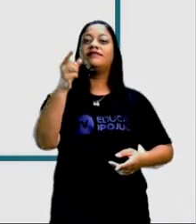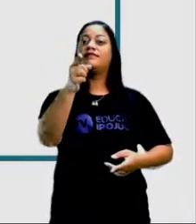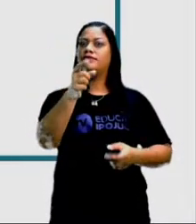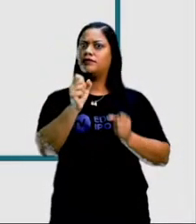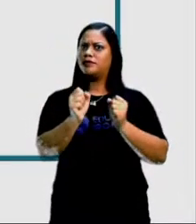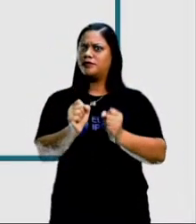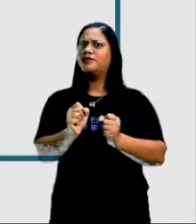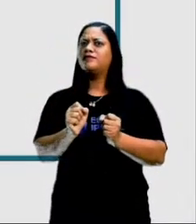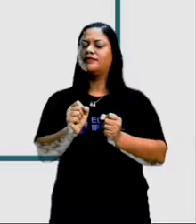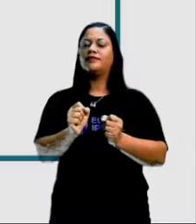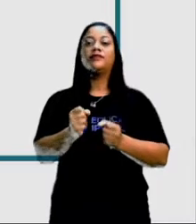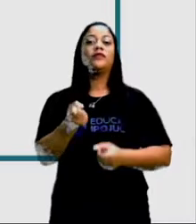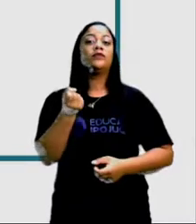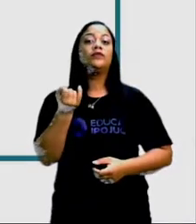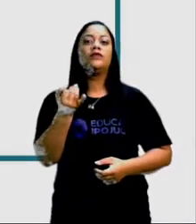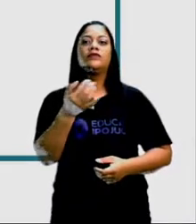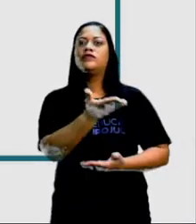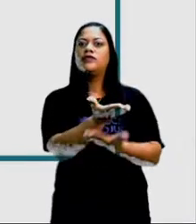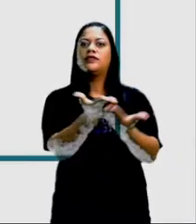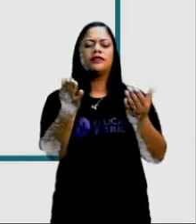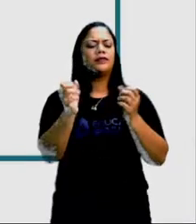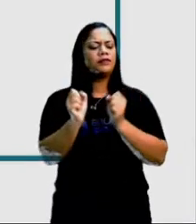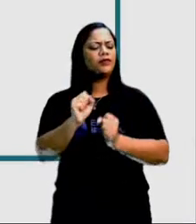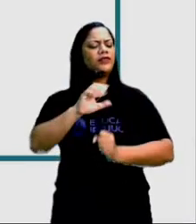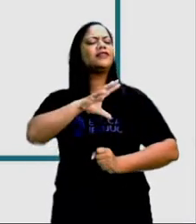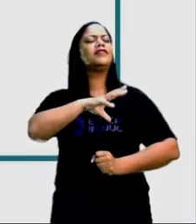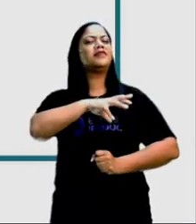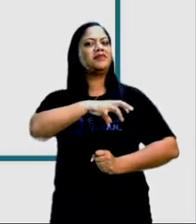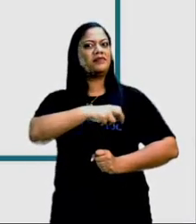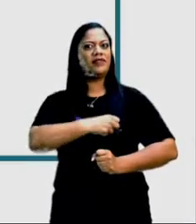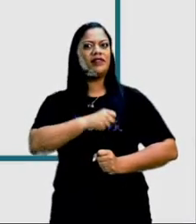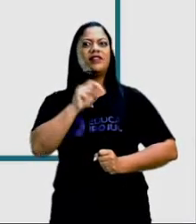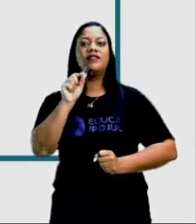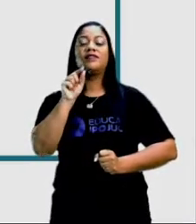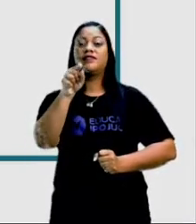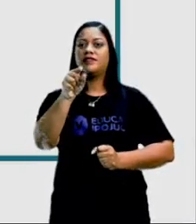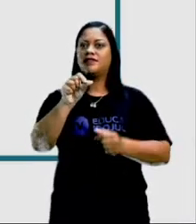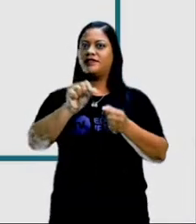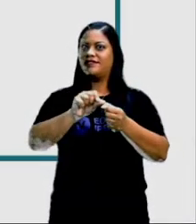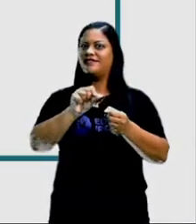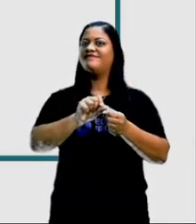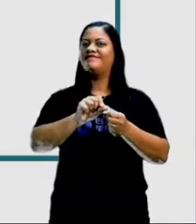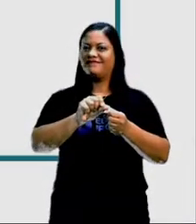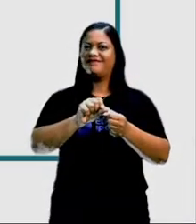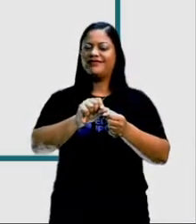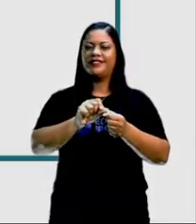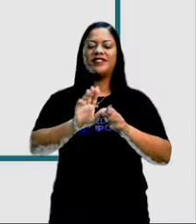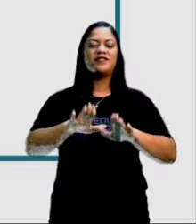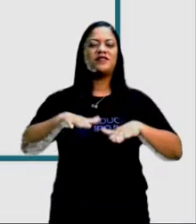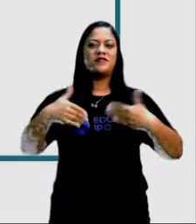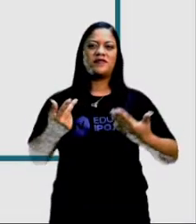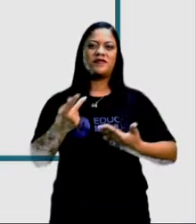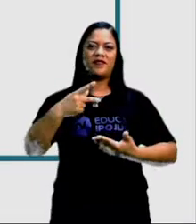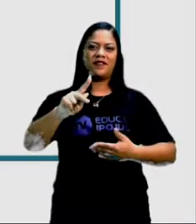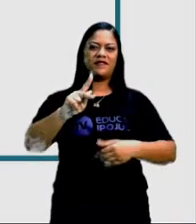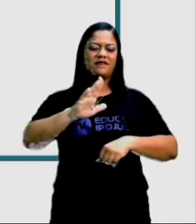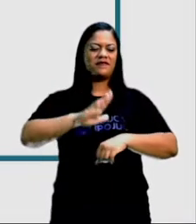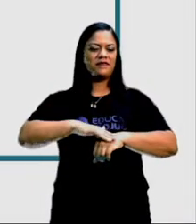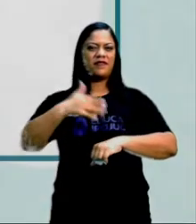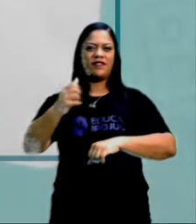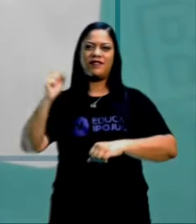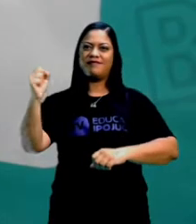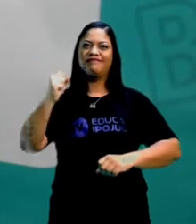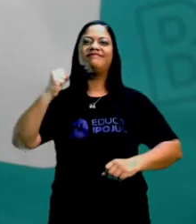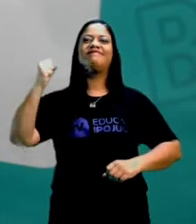ser, o quanto você pode amar, o que você pode executar e qual é o seu potencial.